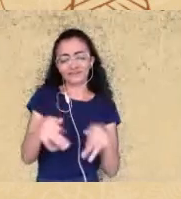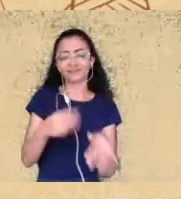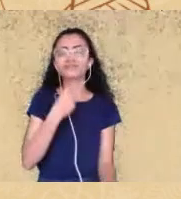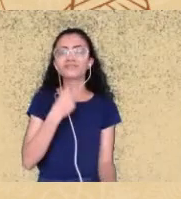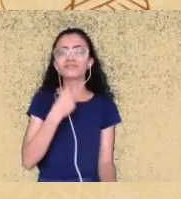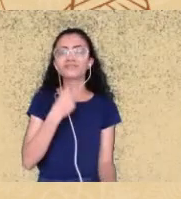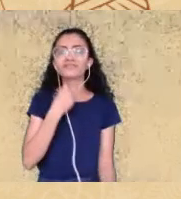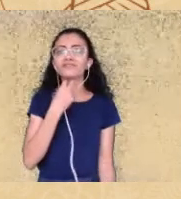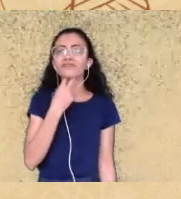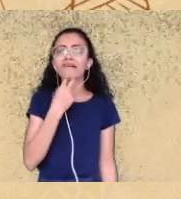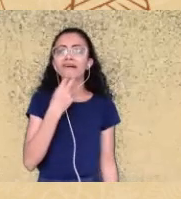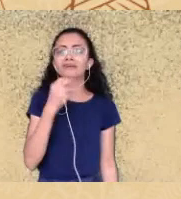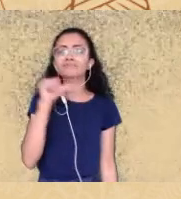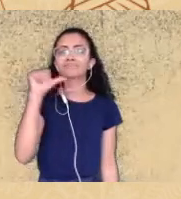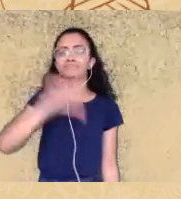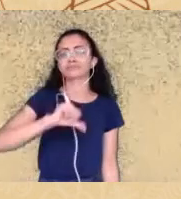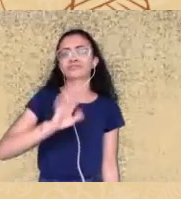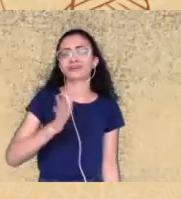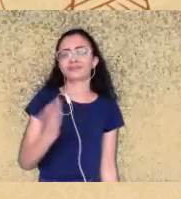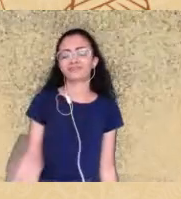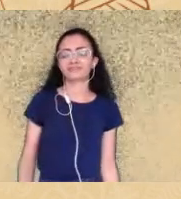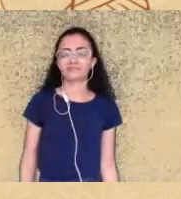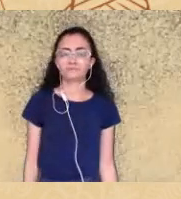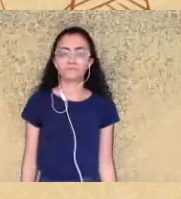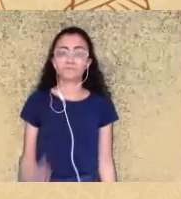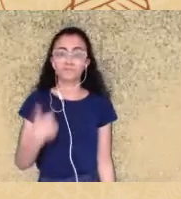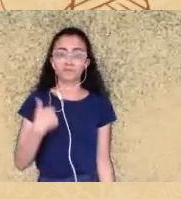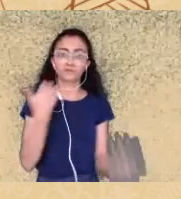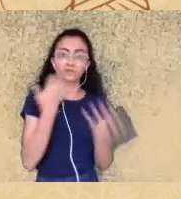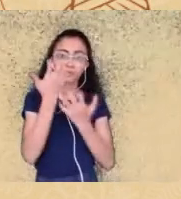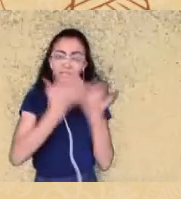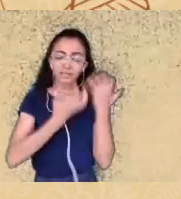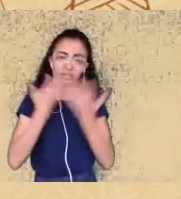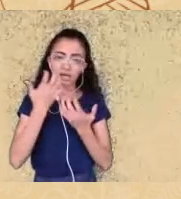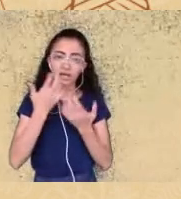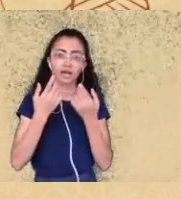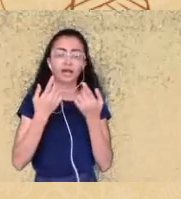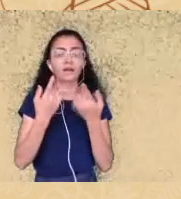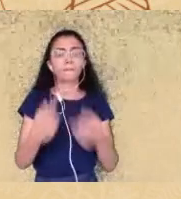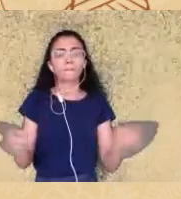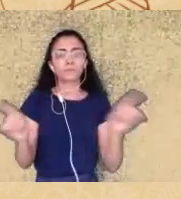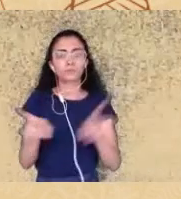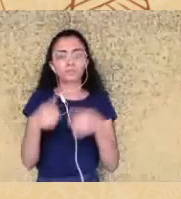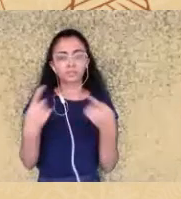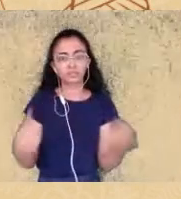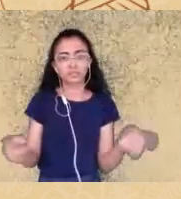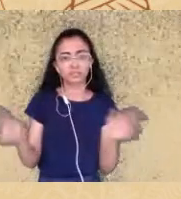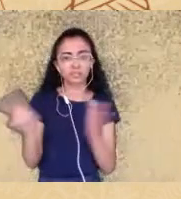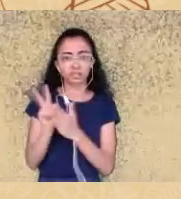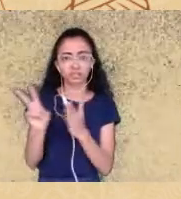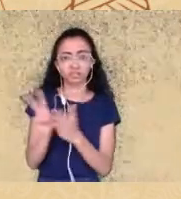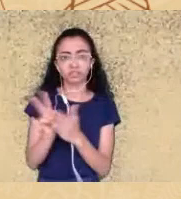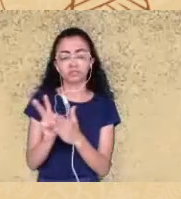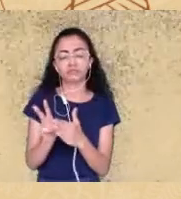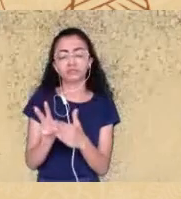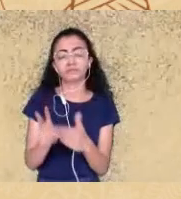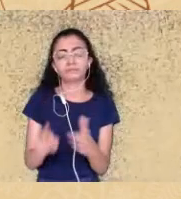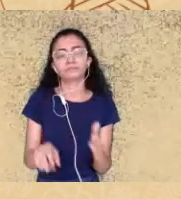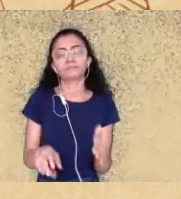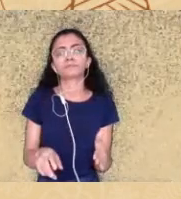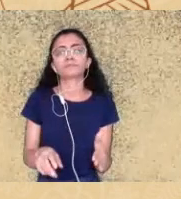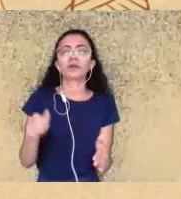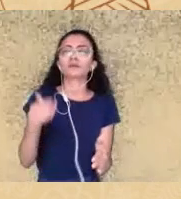vou cantar um boraí é um canto para o sol que nos ilumina que nos